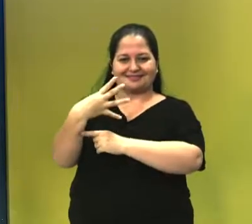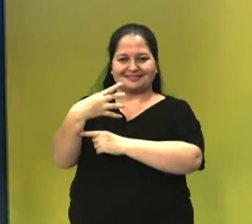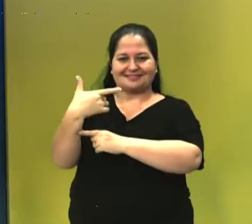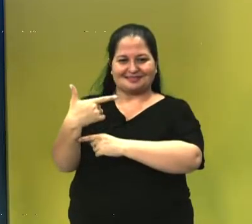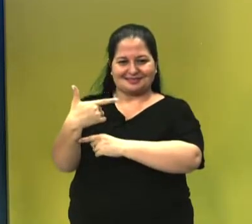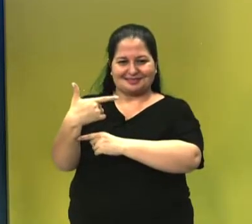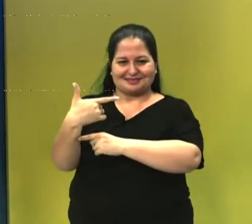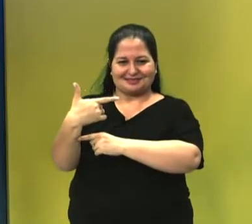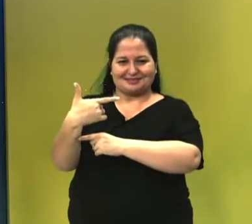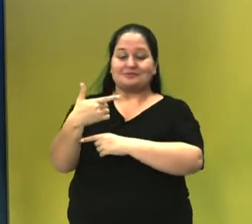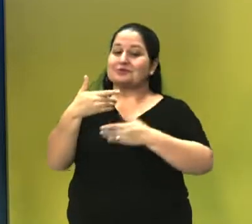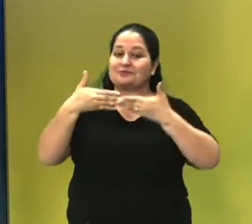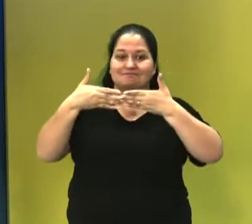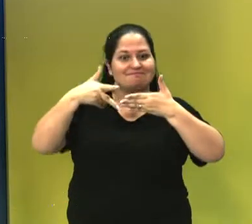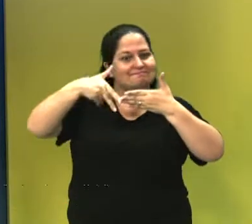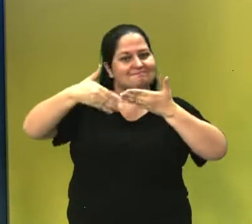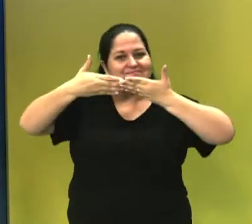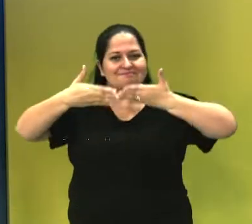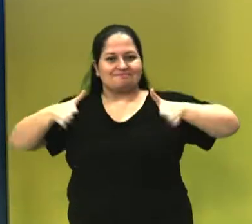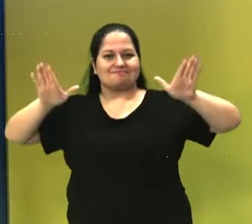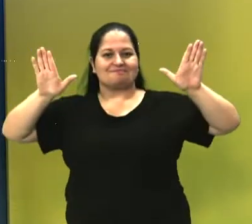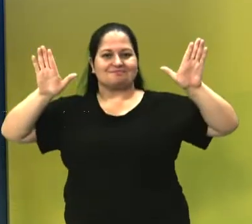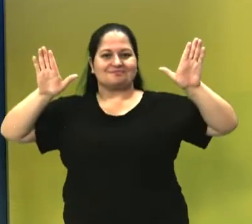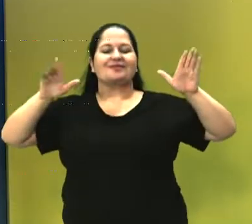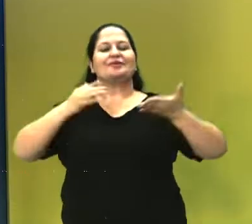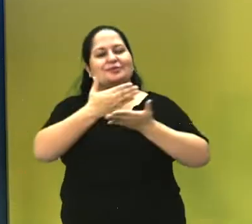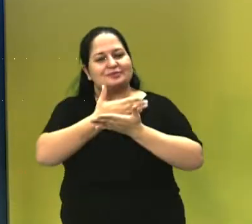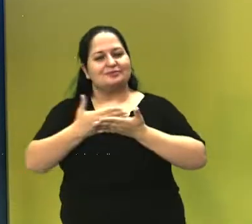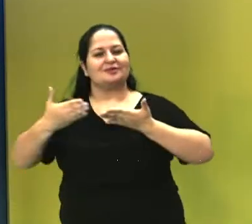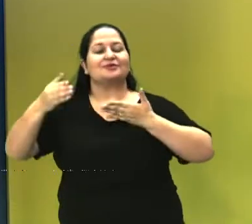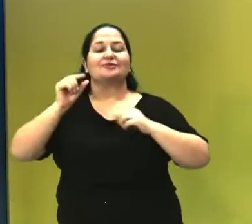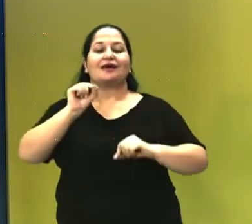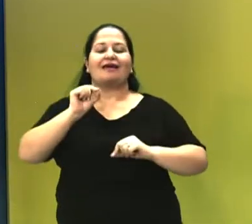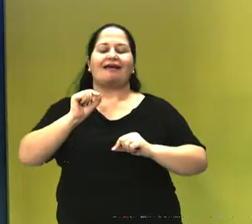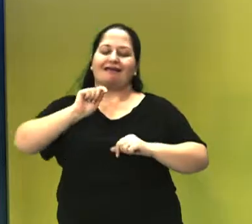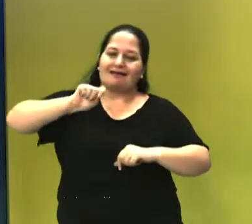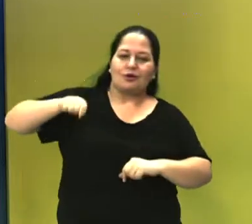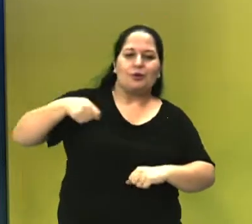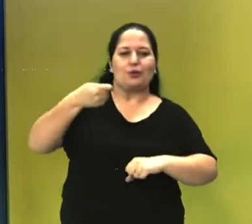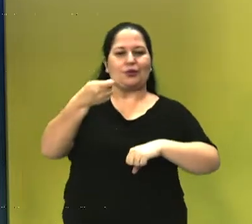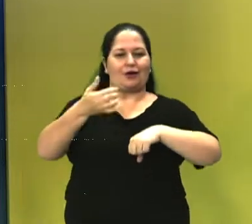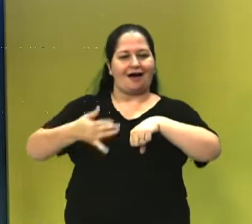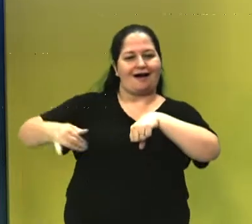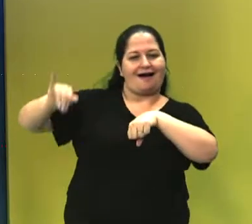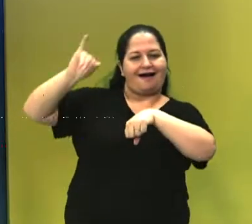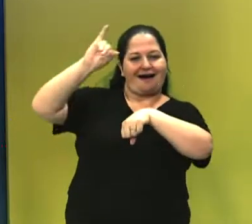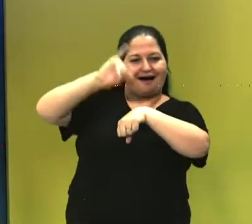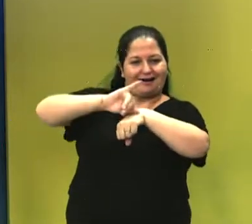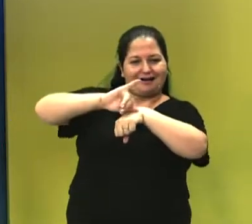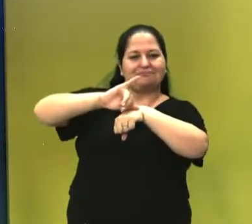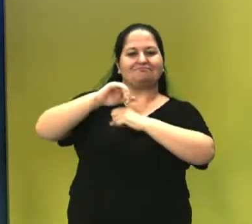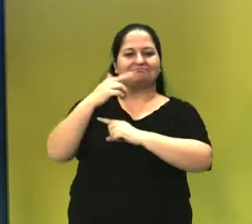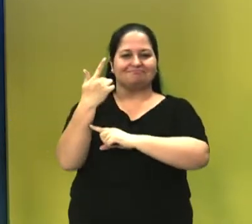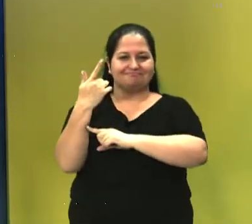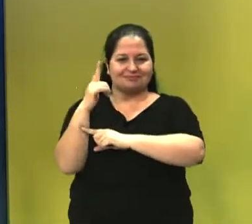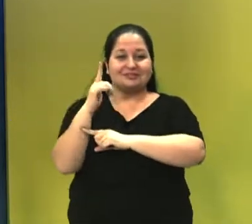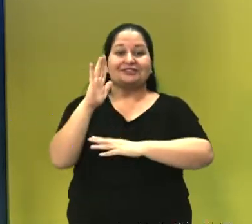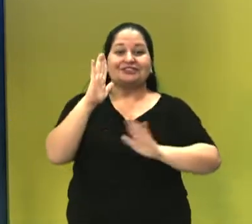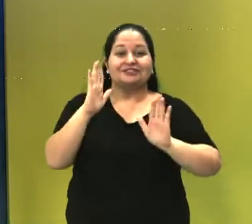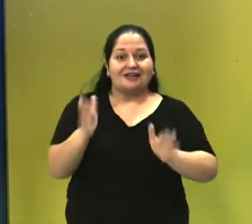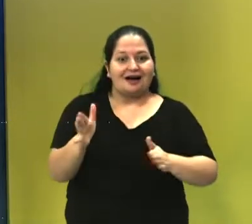cidade. Agora a gente pode começar a chamar tudo isso aqui de capital, né? Estamos então celebrando agora 80